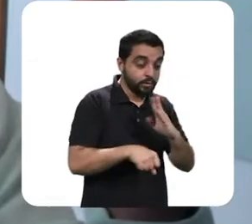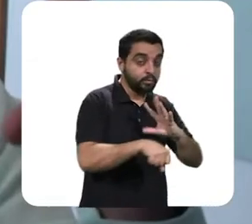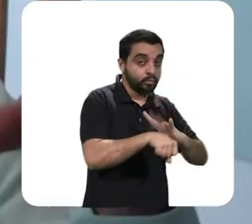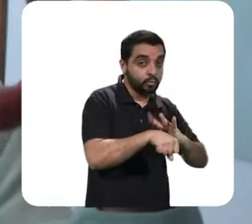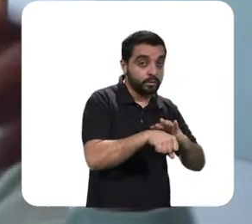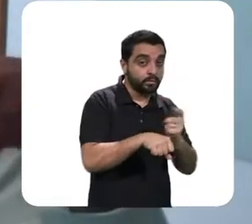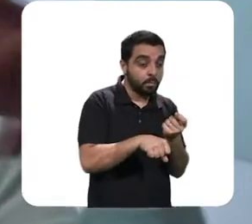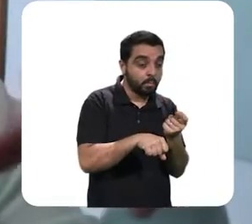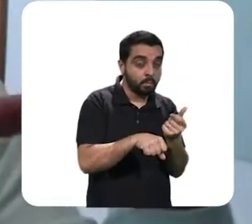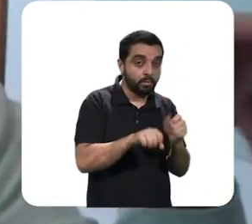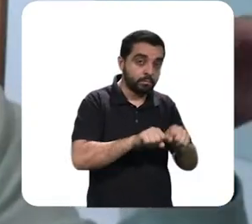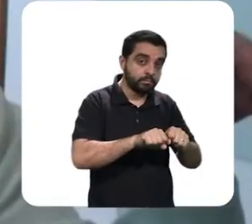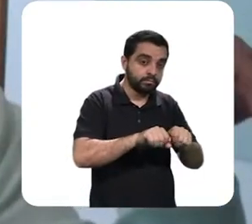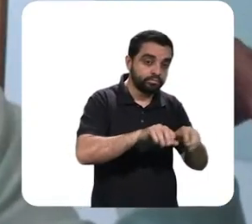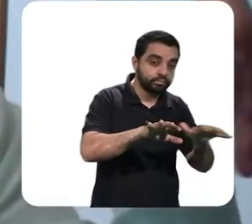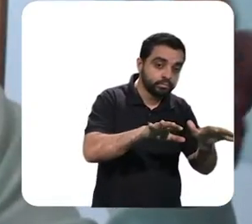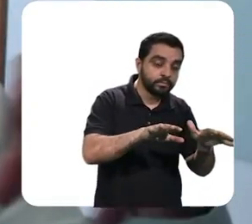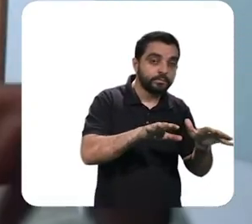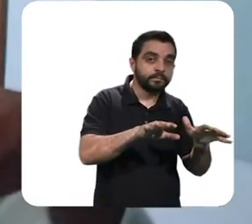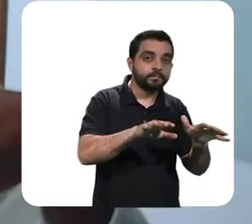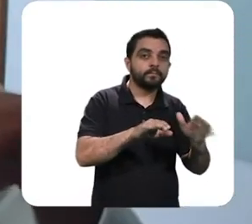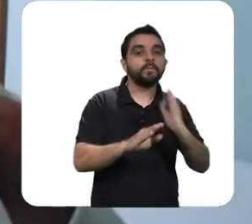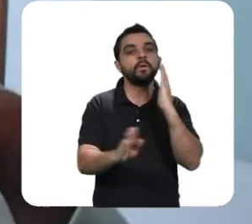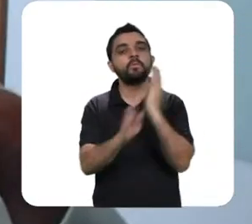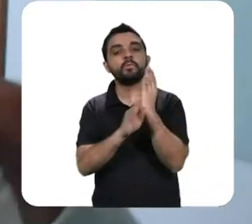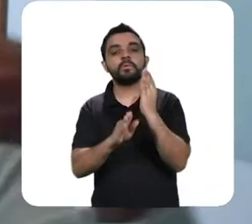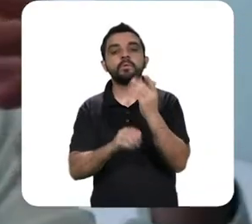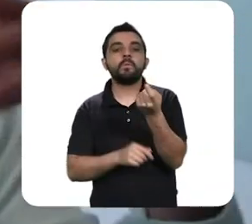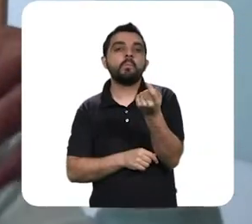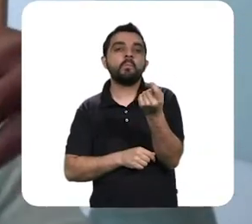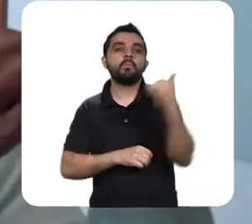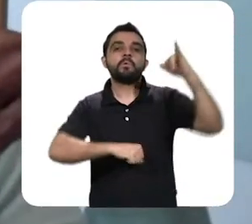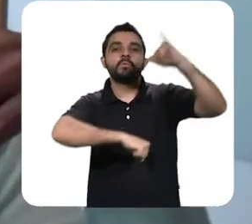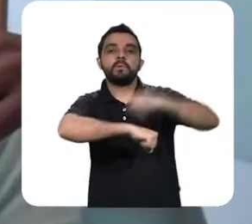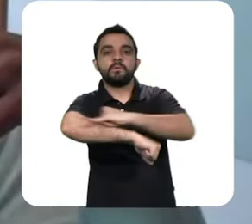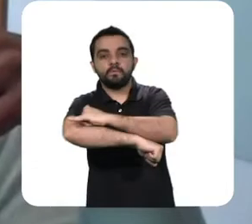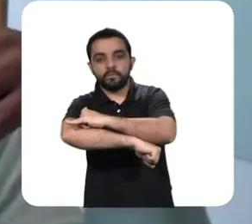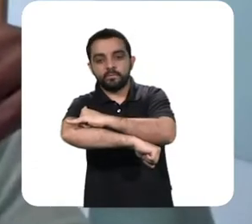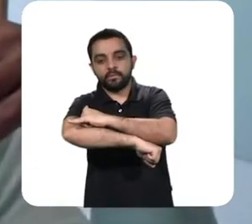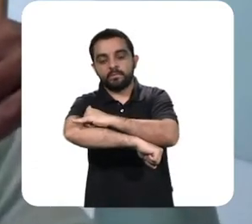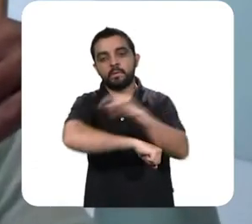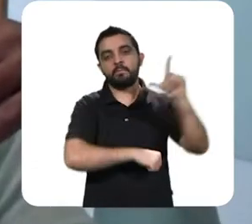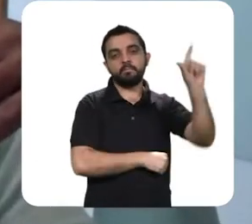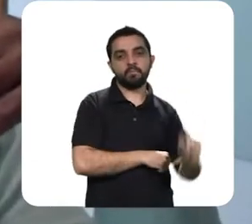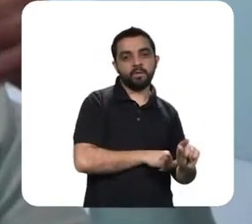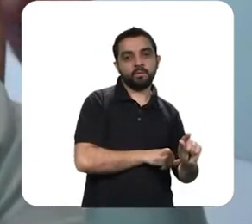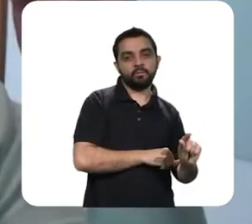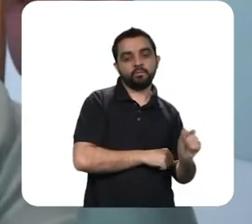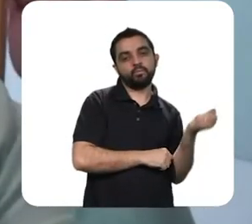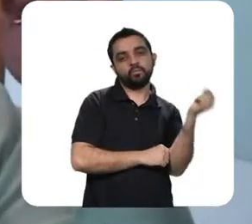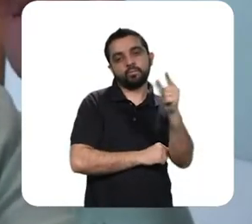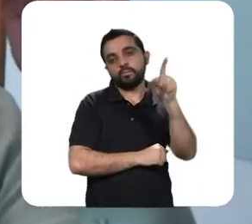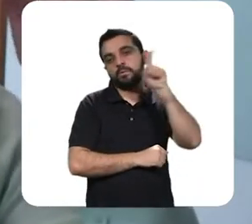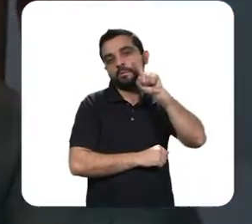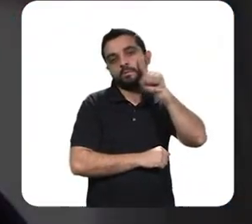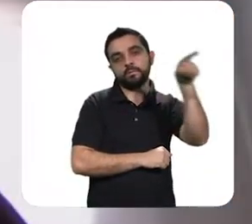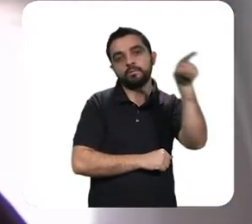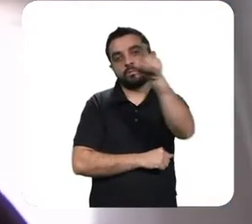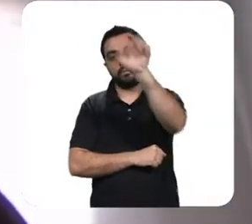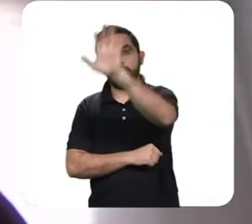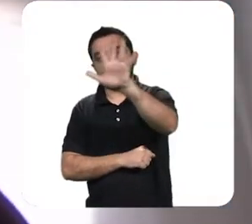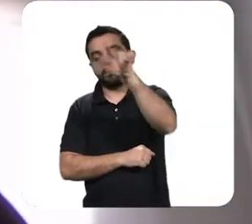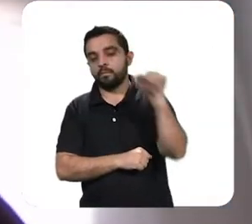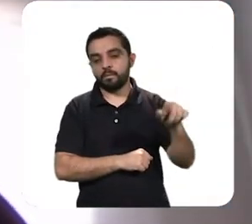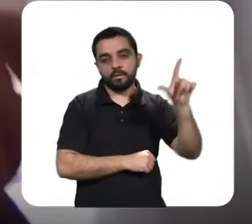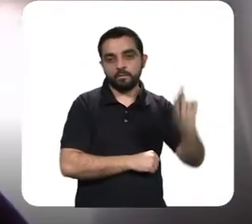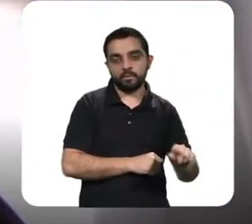nosso relativo isolamento aéreo porque nós temos muito menos rotas comparada com esses países aí eu